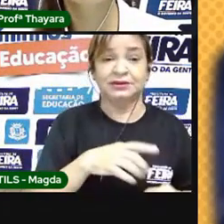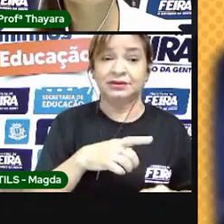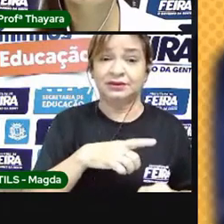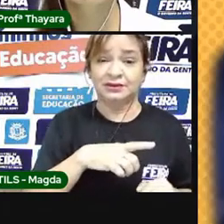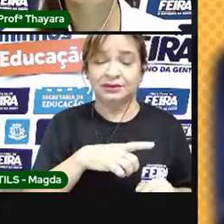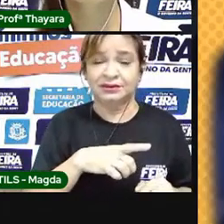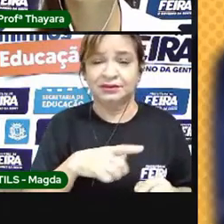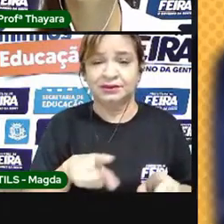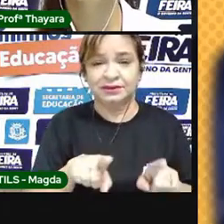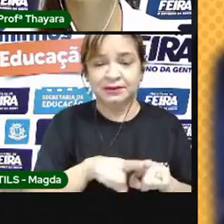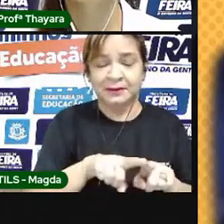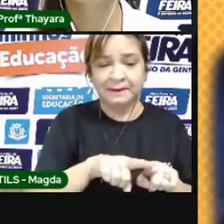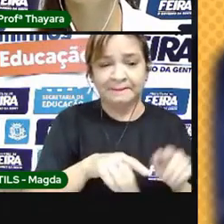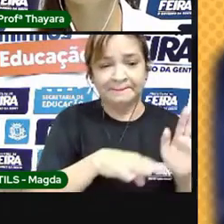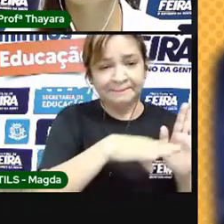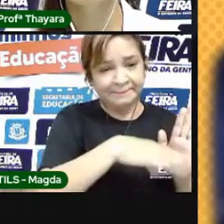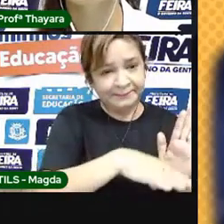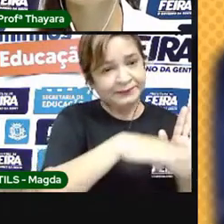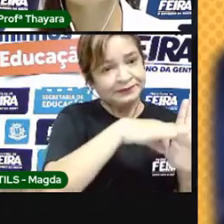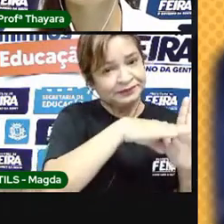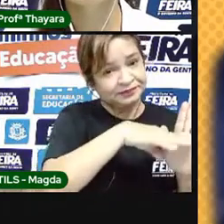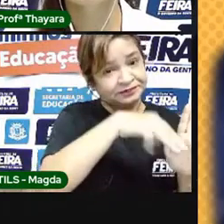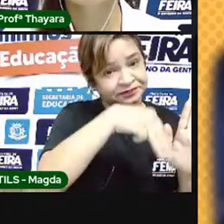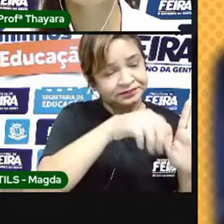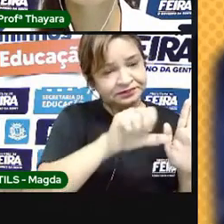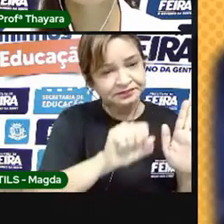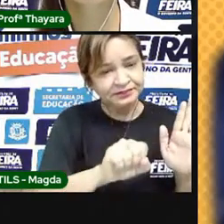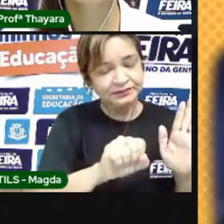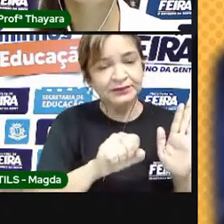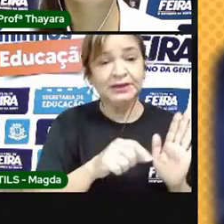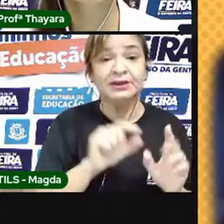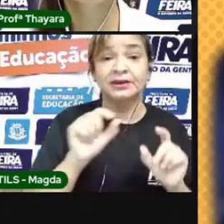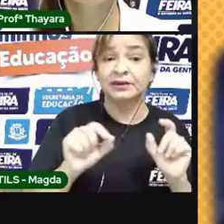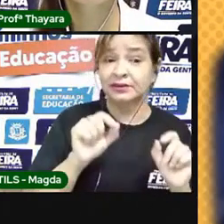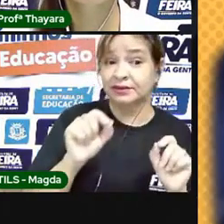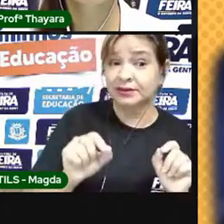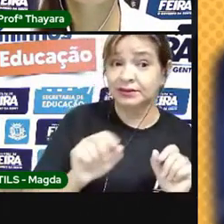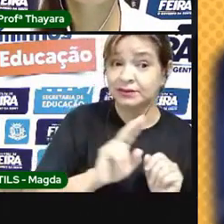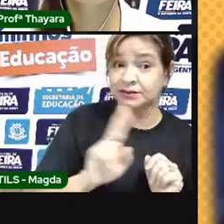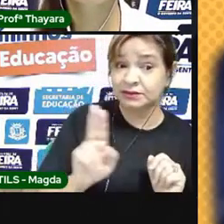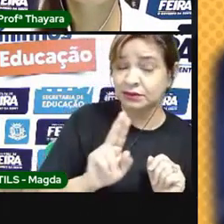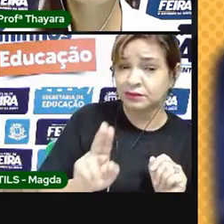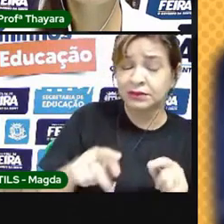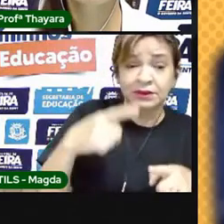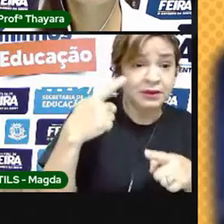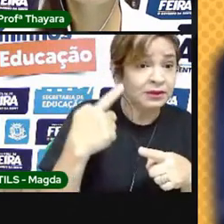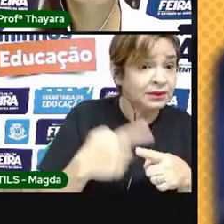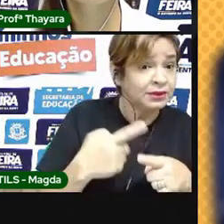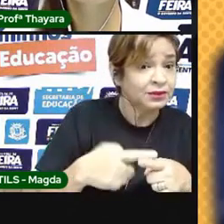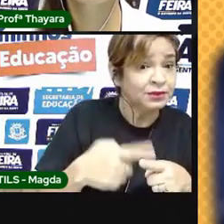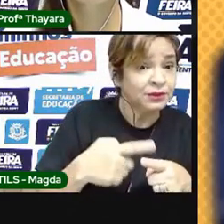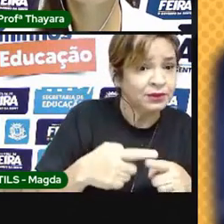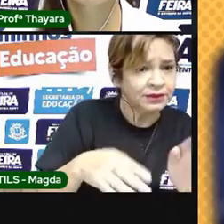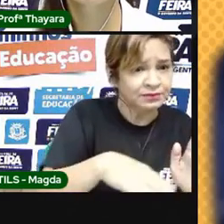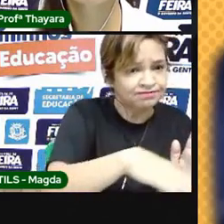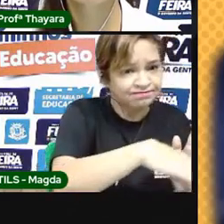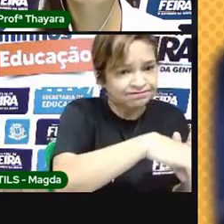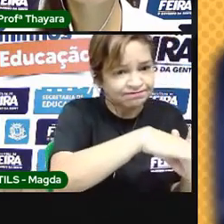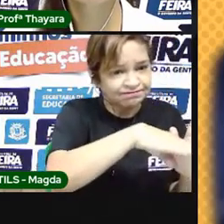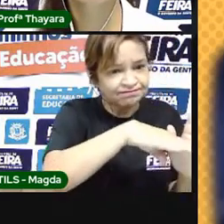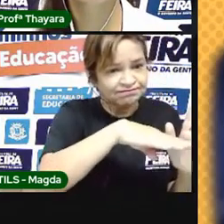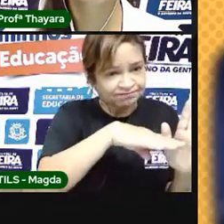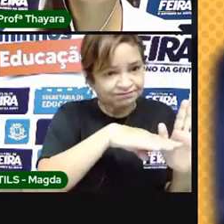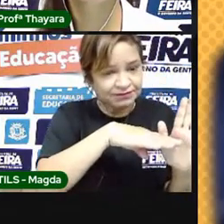a mitosfera. Este nome se dá exatamente porque ela é a camada do meio da atmosfera.